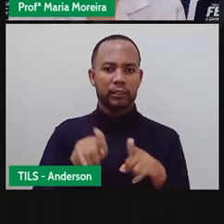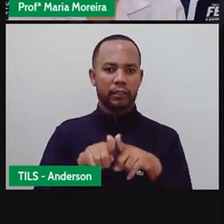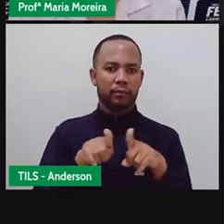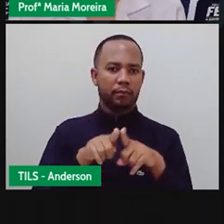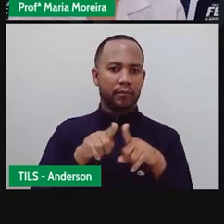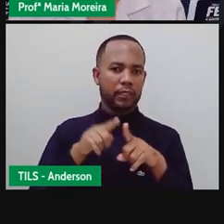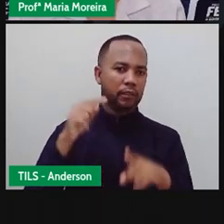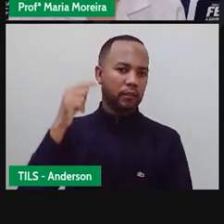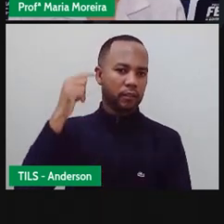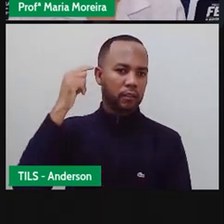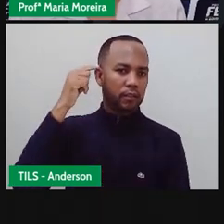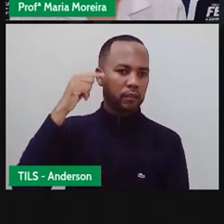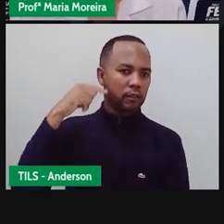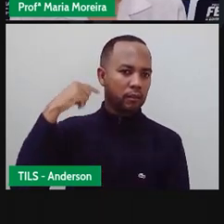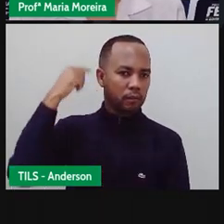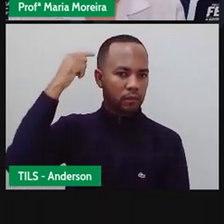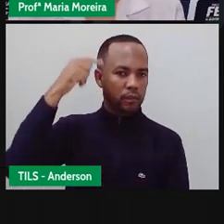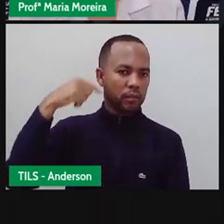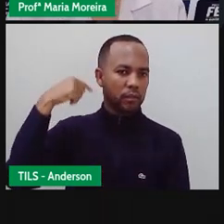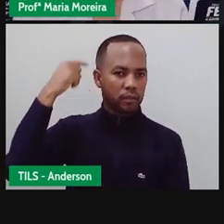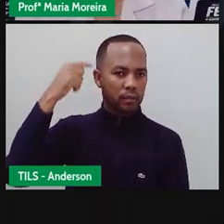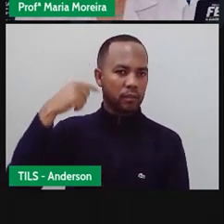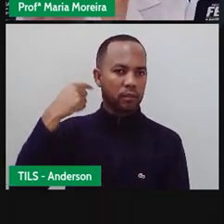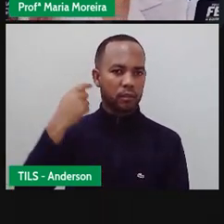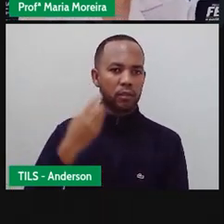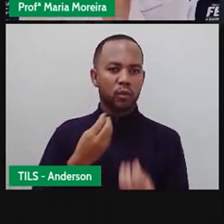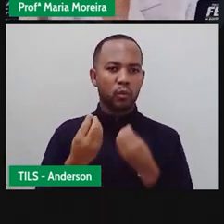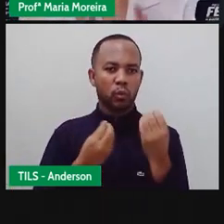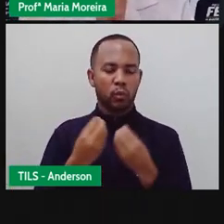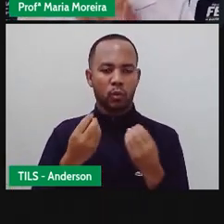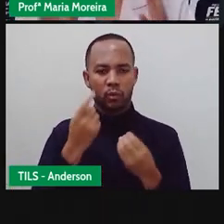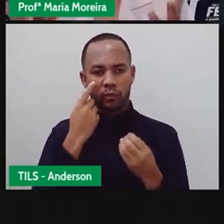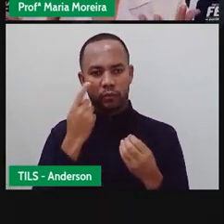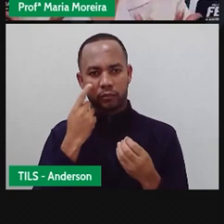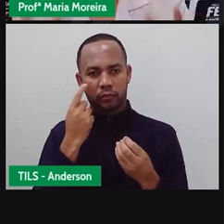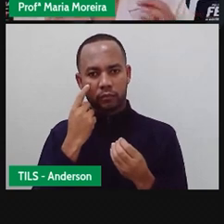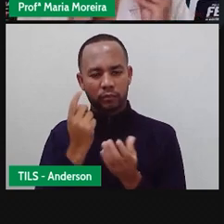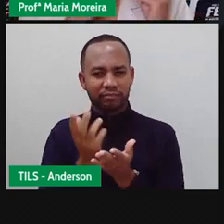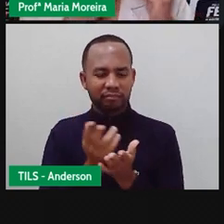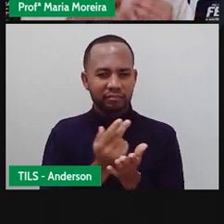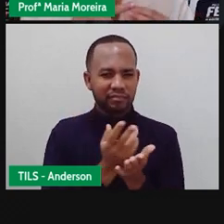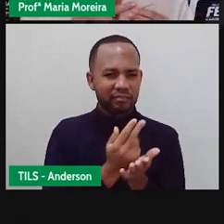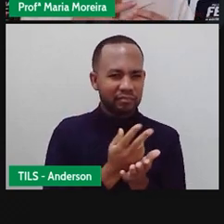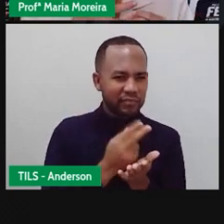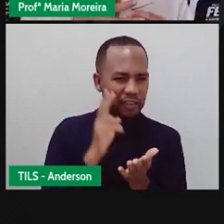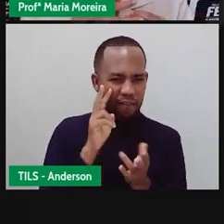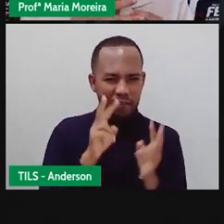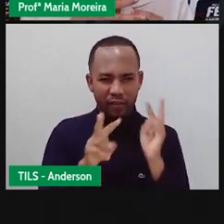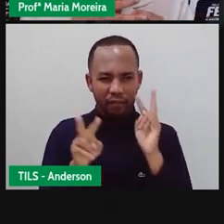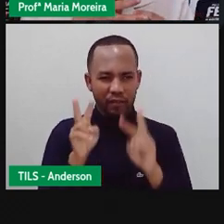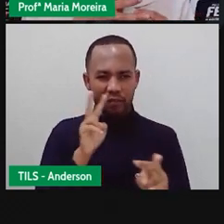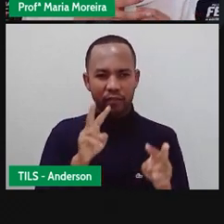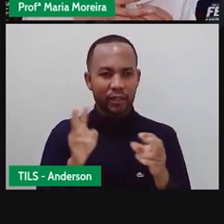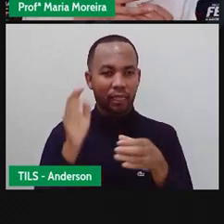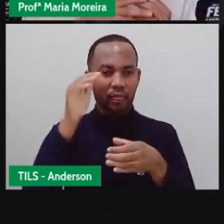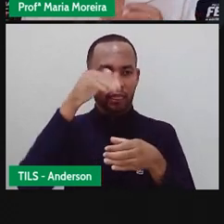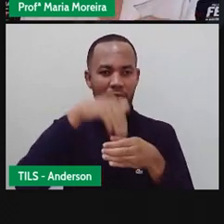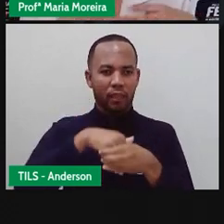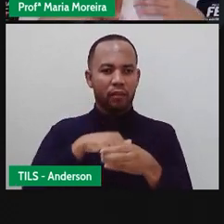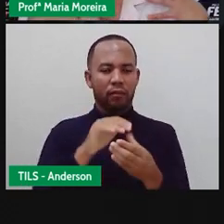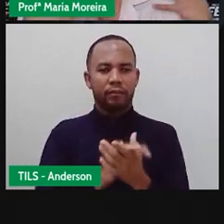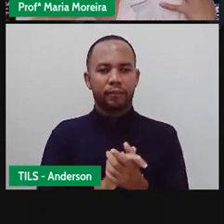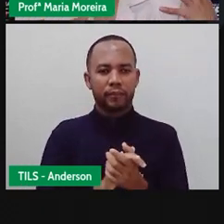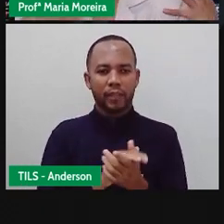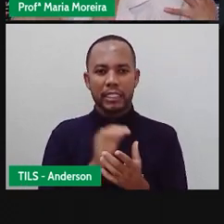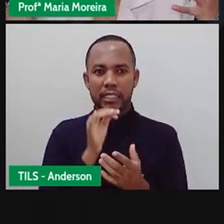Cheio de líquidos Que é esse desenhozinho aqui A Pronto está trazendo isso Só para vocês verem as partes que tem dentro Tá? Não